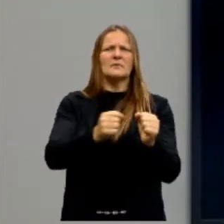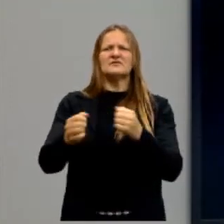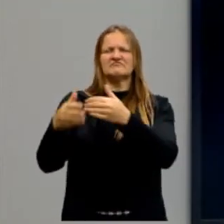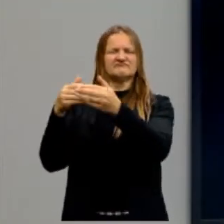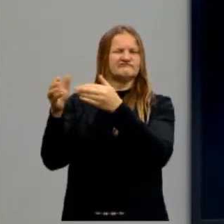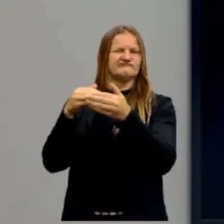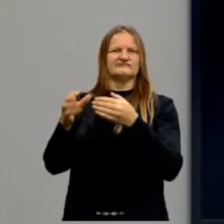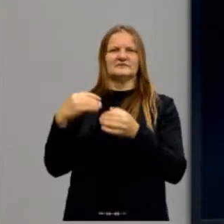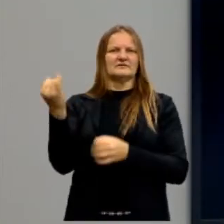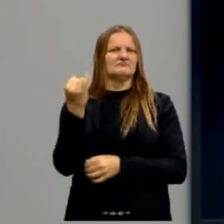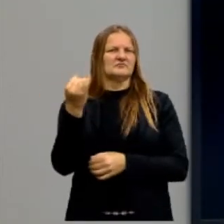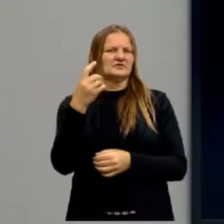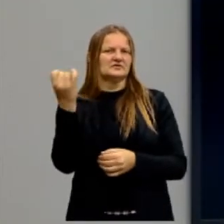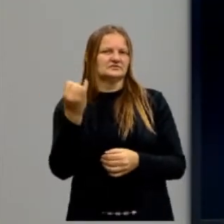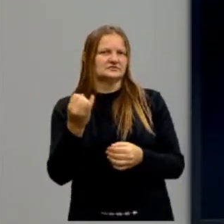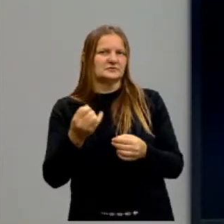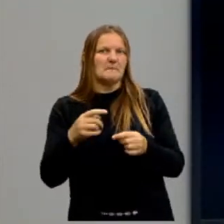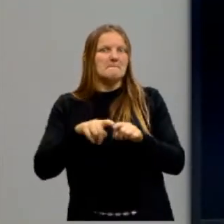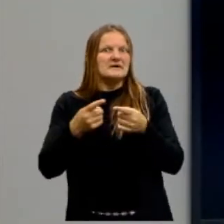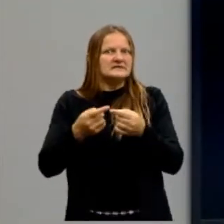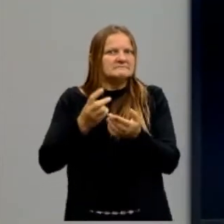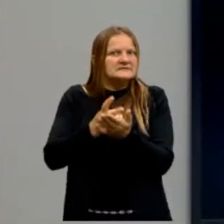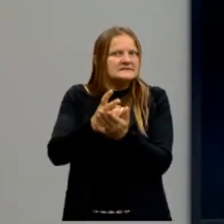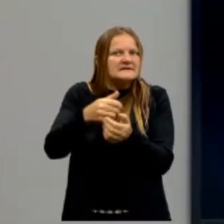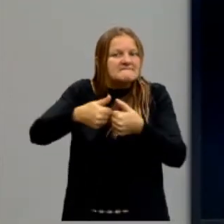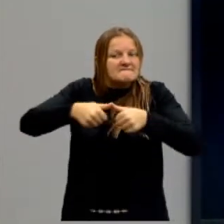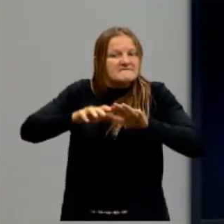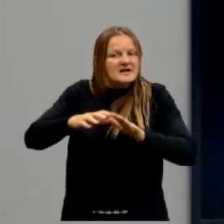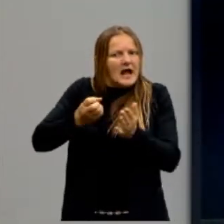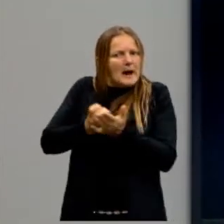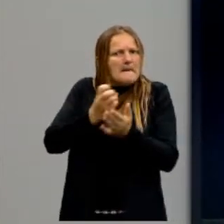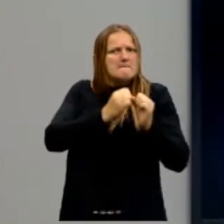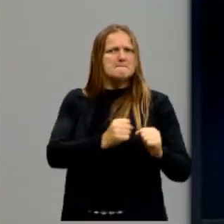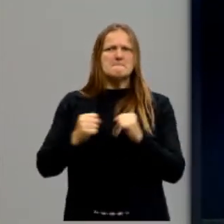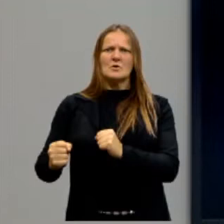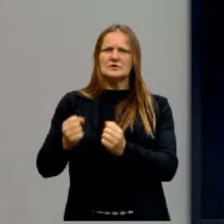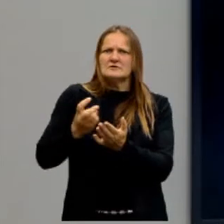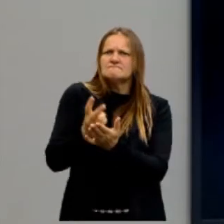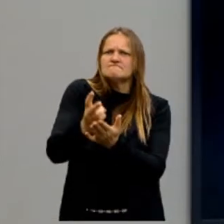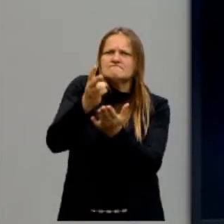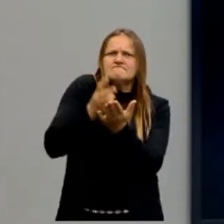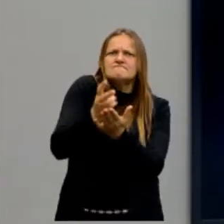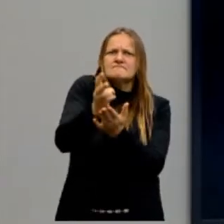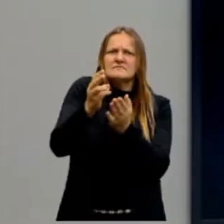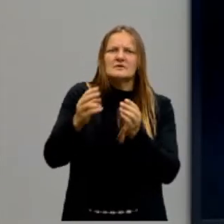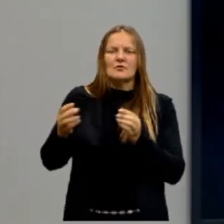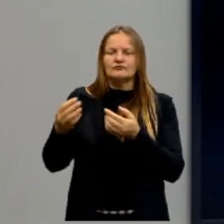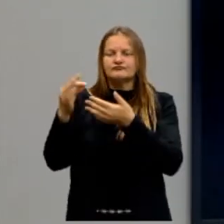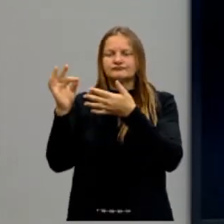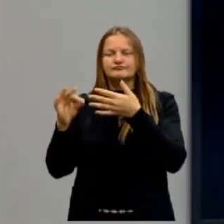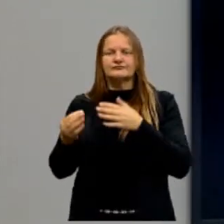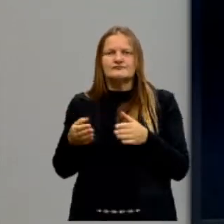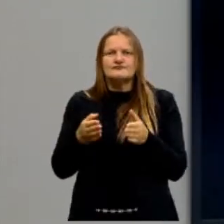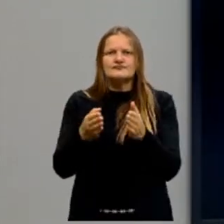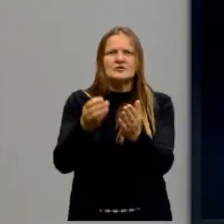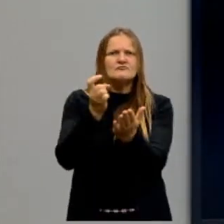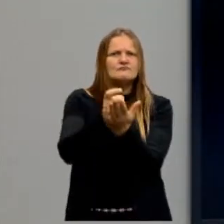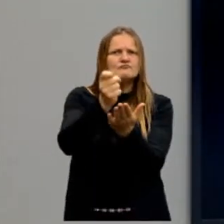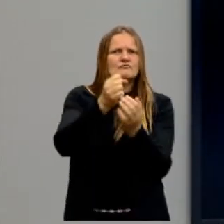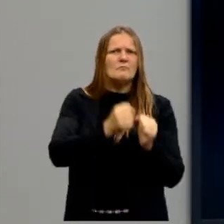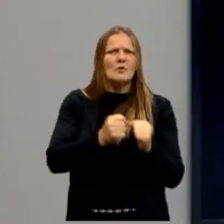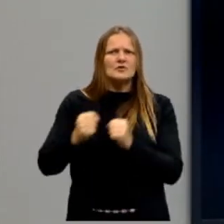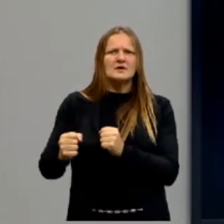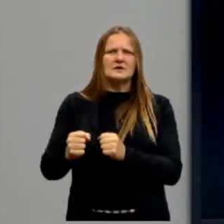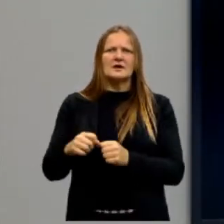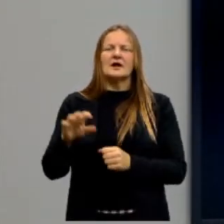lá, isso não interessa. Isso são detalhes. Mas é o caminho. O caminho é isso. Às vezes vai precisar ser